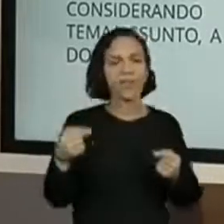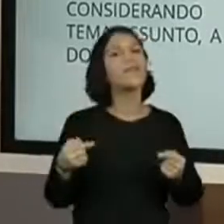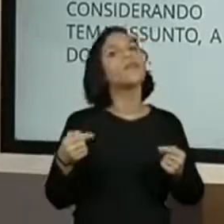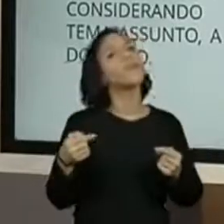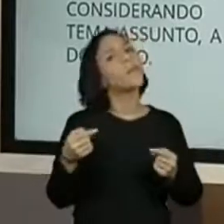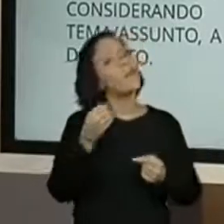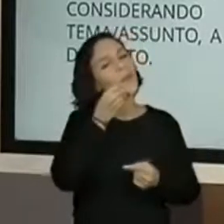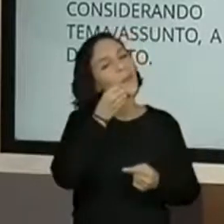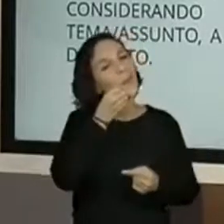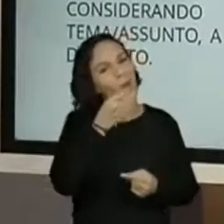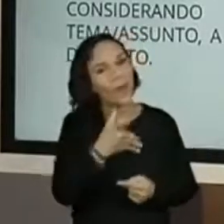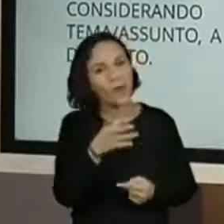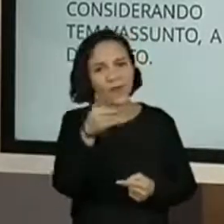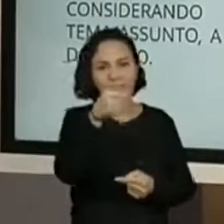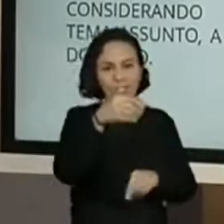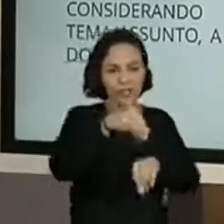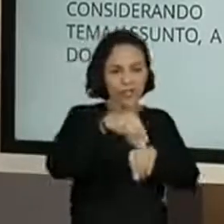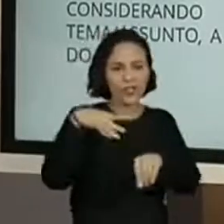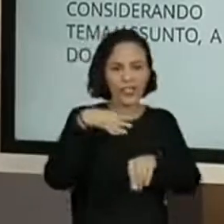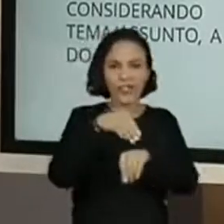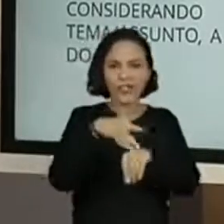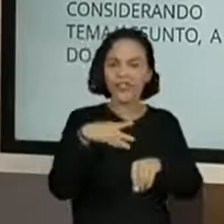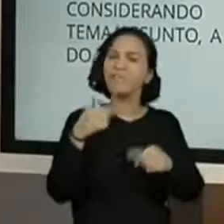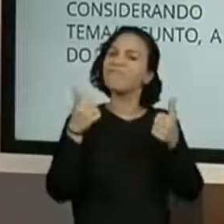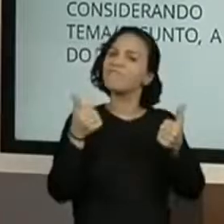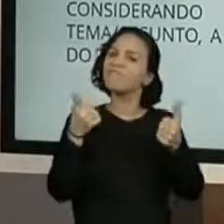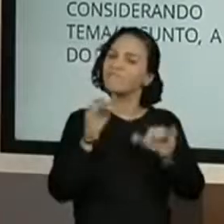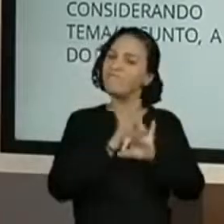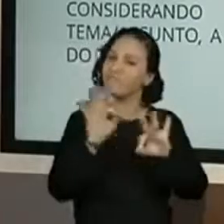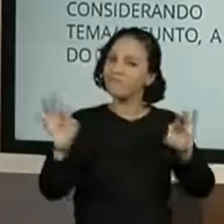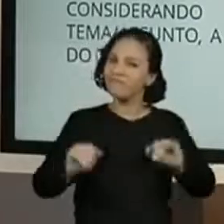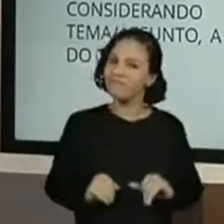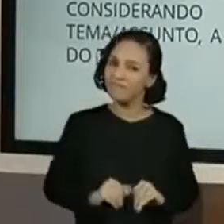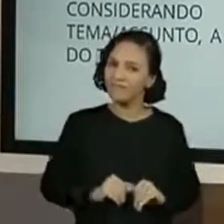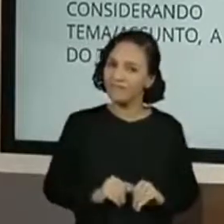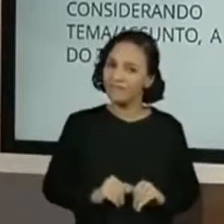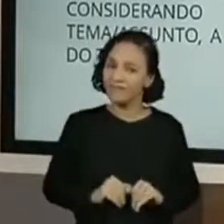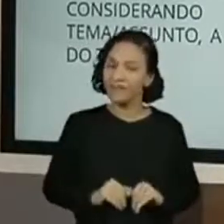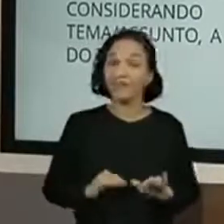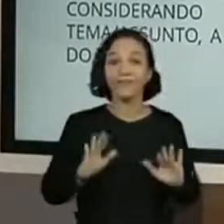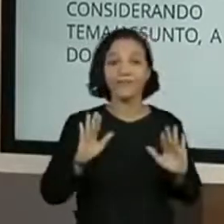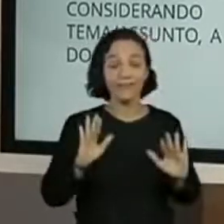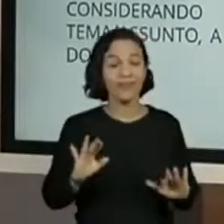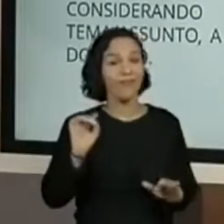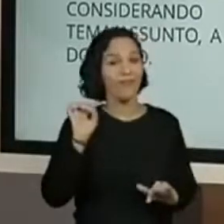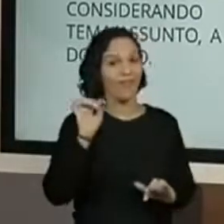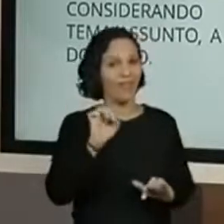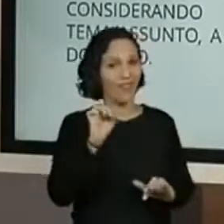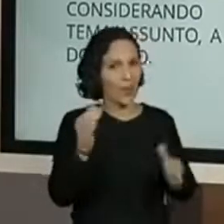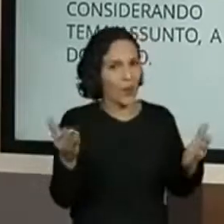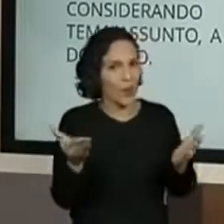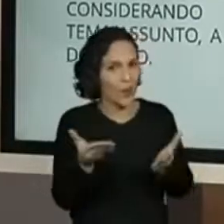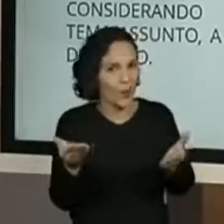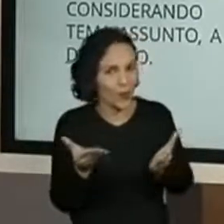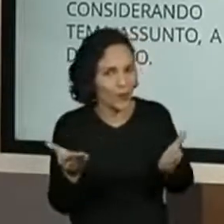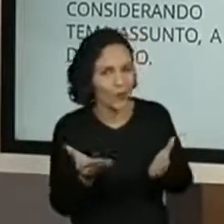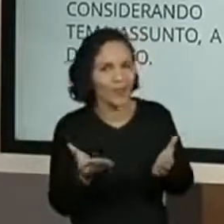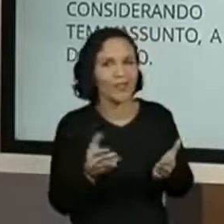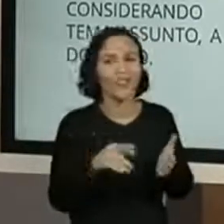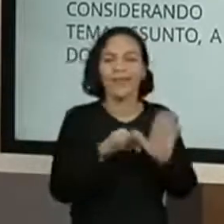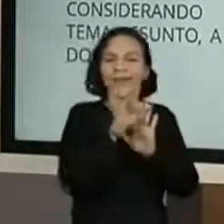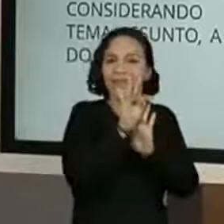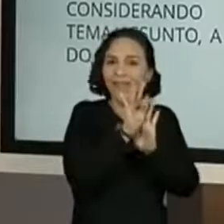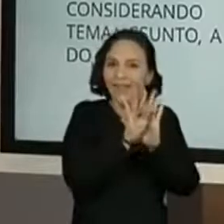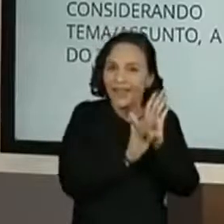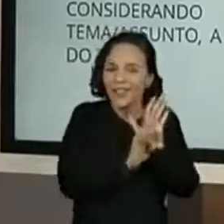bacana e as pistas de vocês estão maravilhosas. Esse gênero que a gente vai ler hoje, esse tipo de